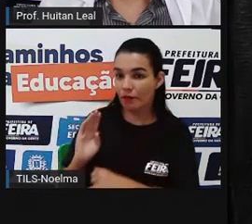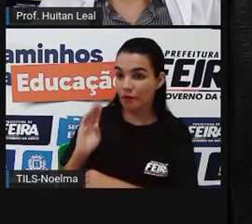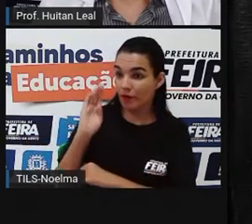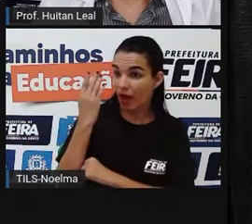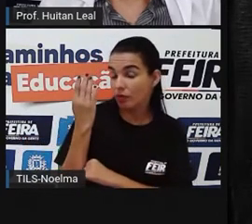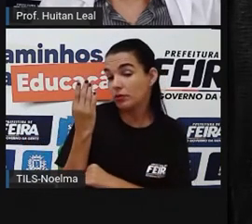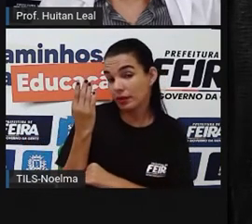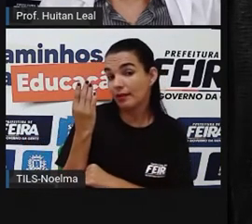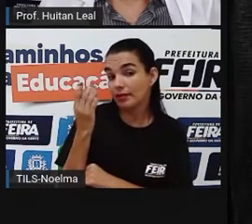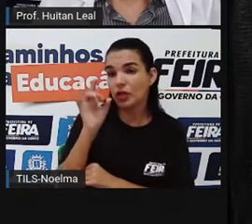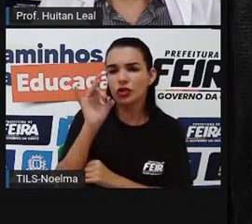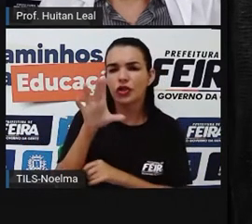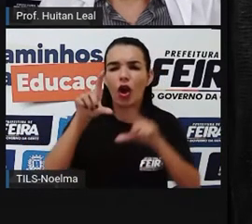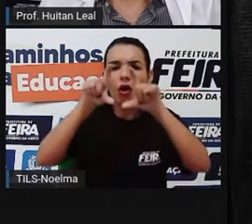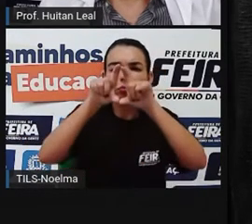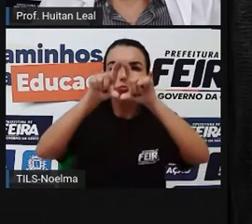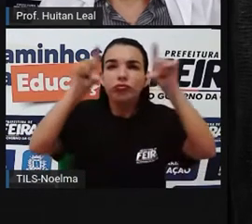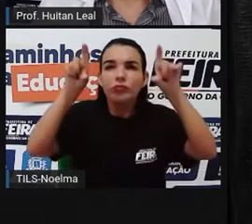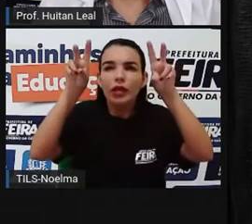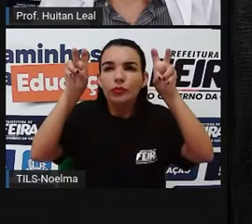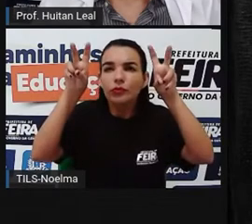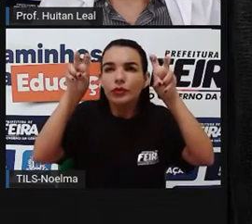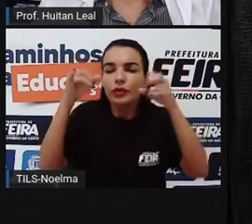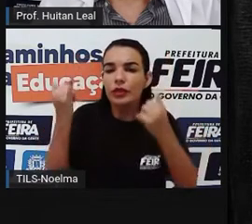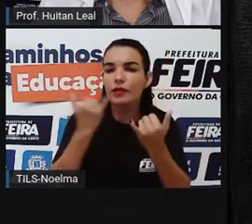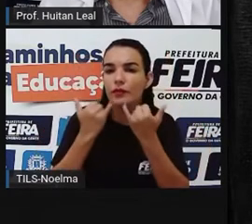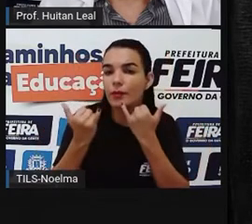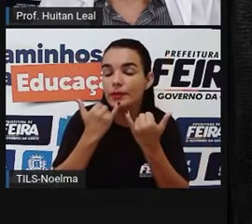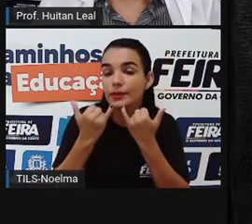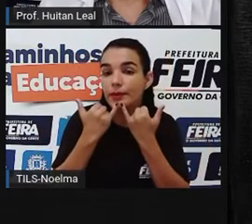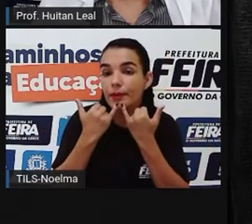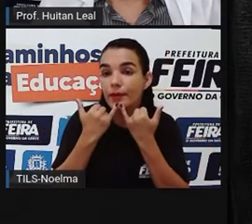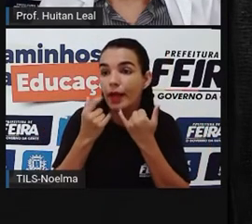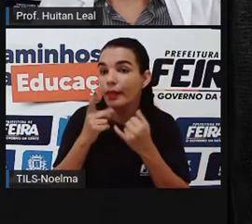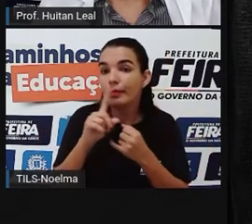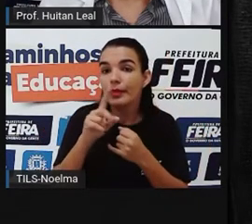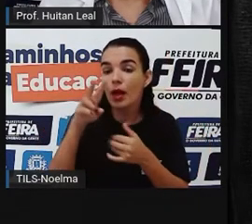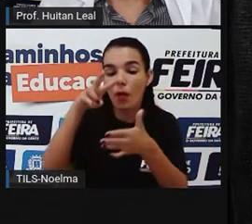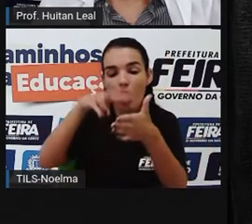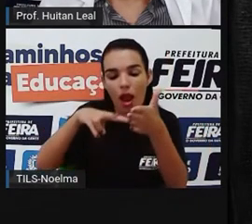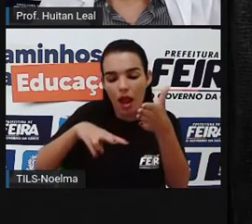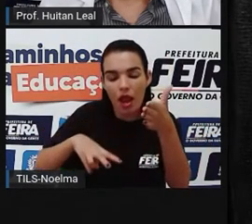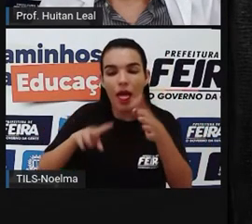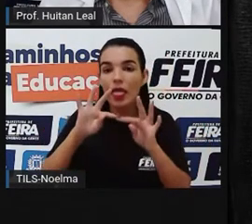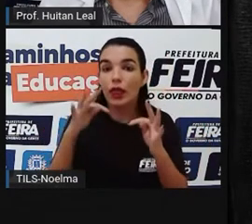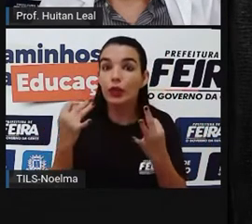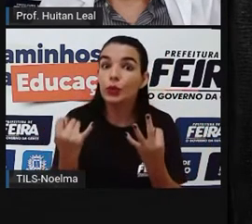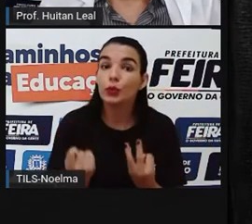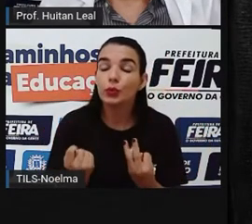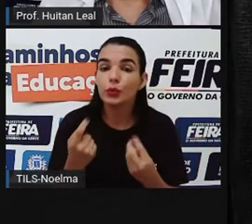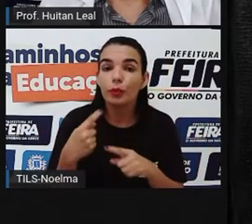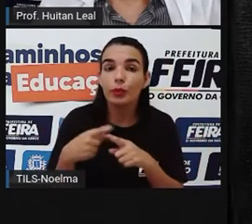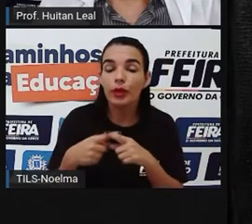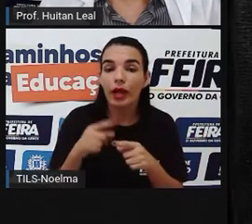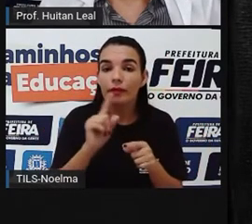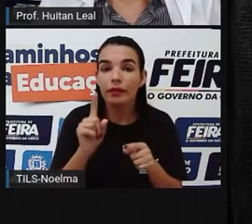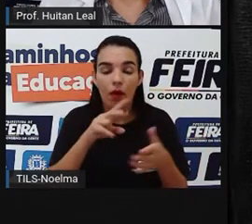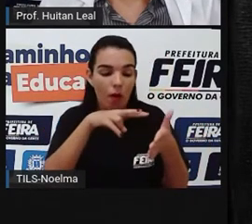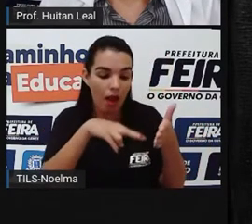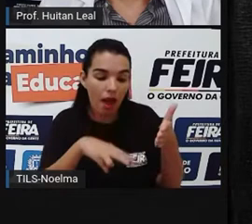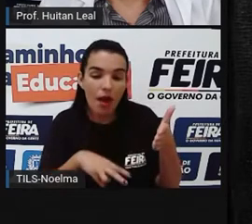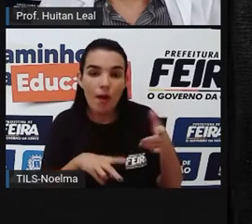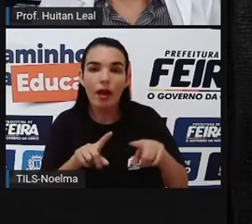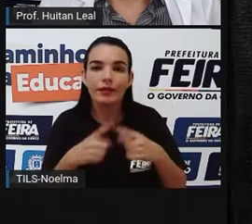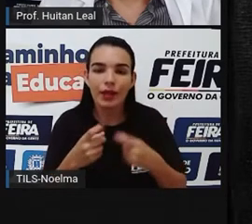ler, por exemplo, só o título da informação e passar para as pessoas sem ter consciência do conteúdo. E com